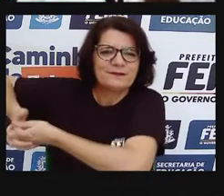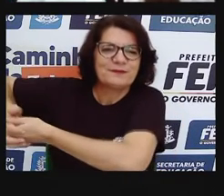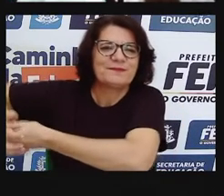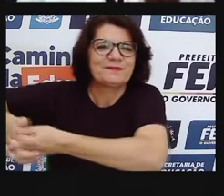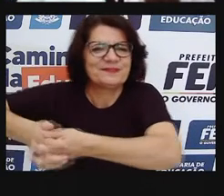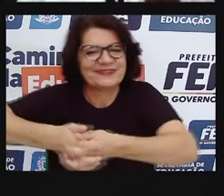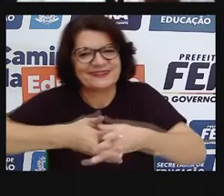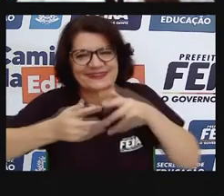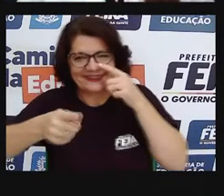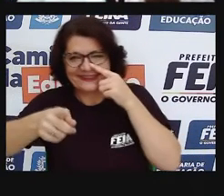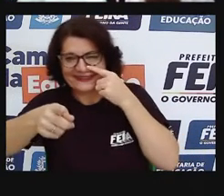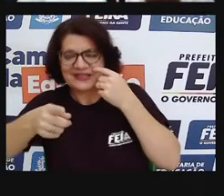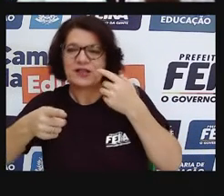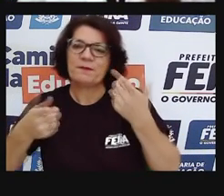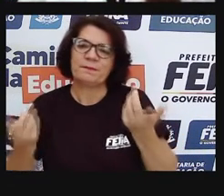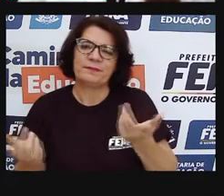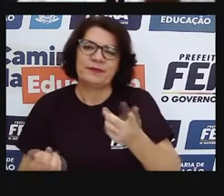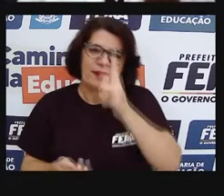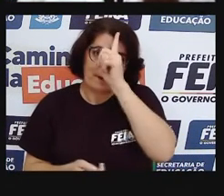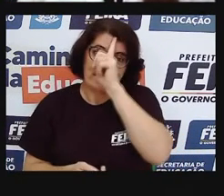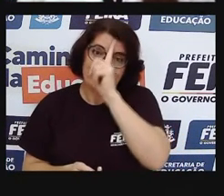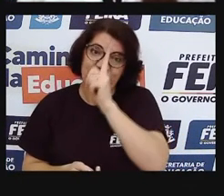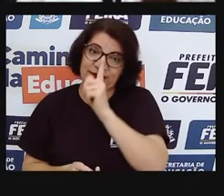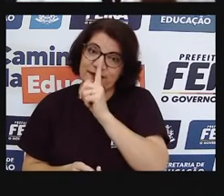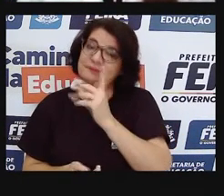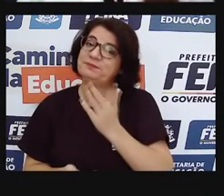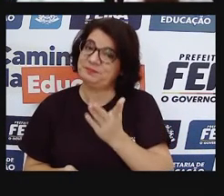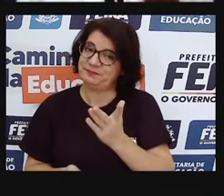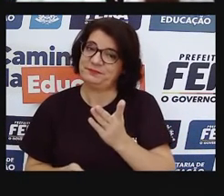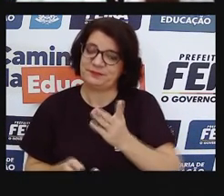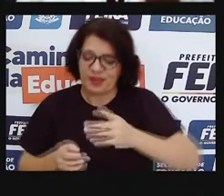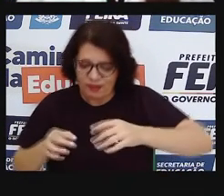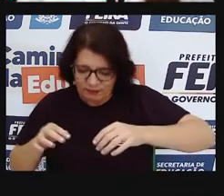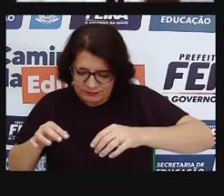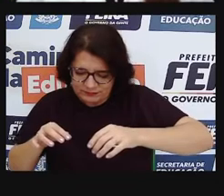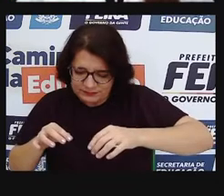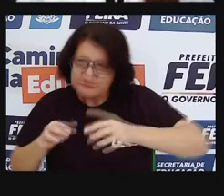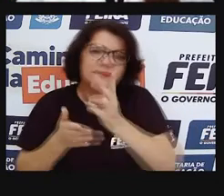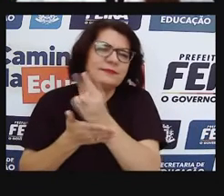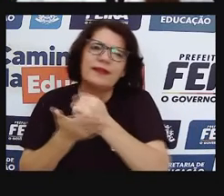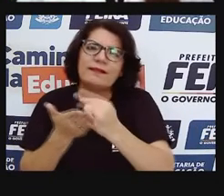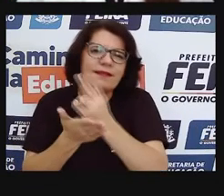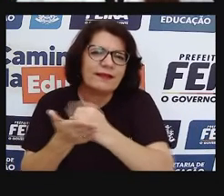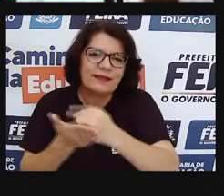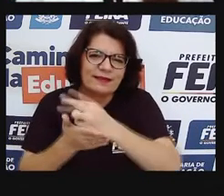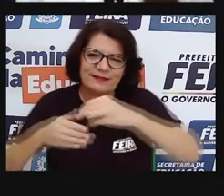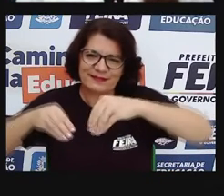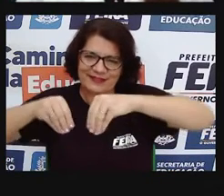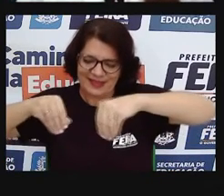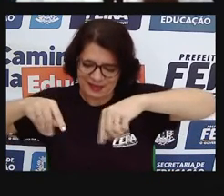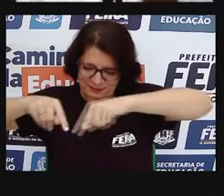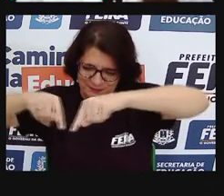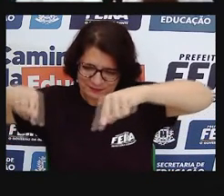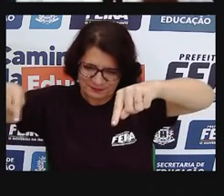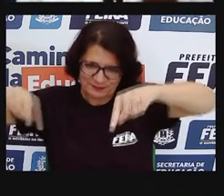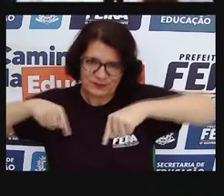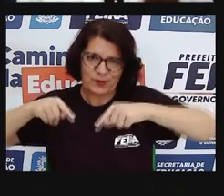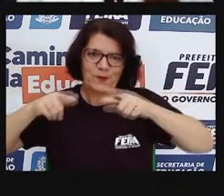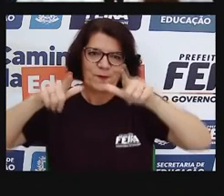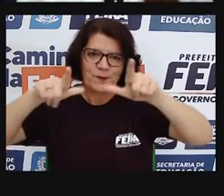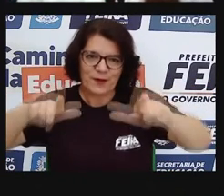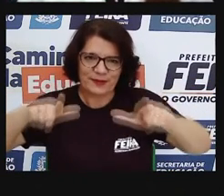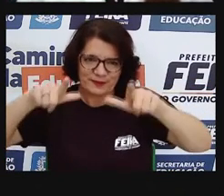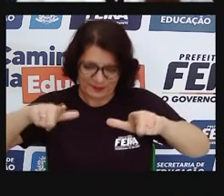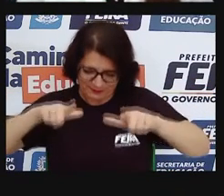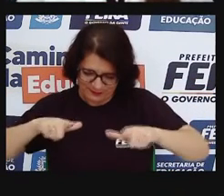pedaço de bloco que eu encontrava na rua, eu já brinquei muito, pegava o bloco na rua, fazia o desenho, quadrados, e